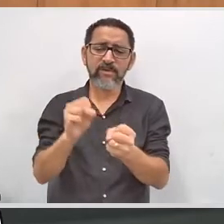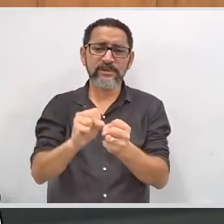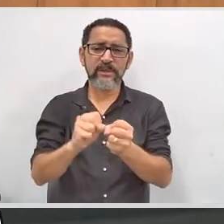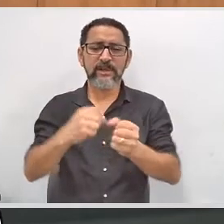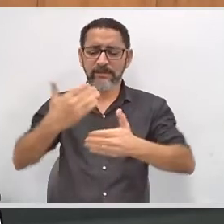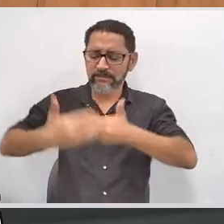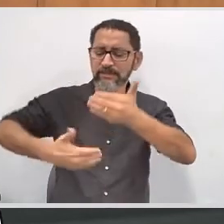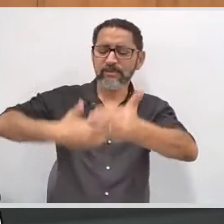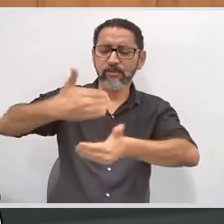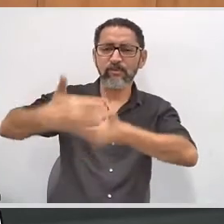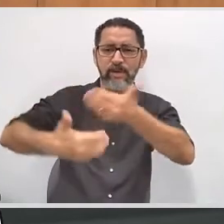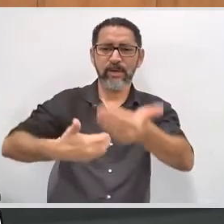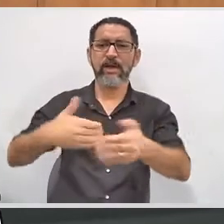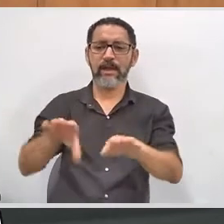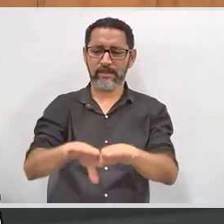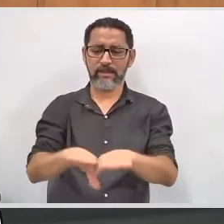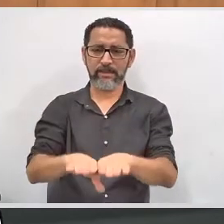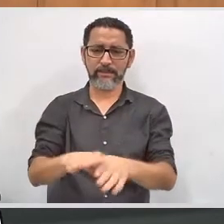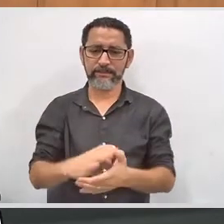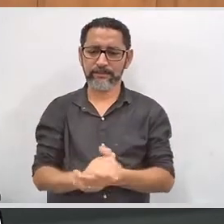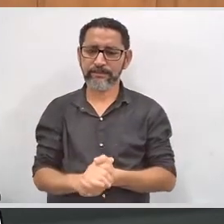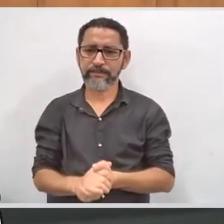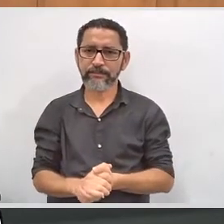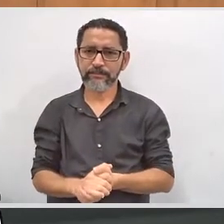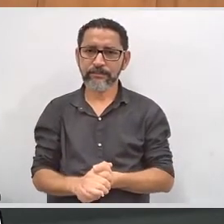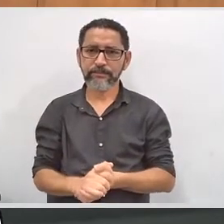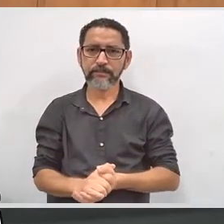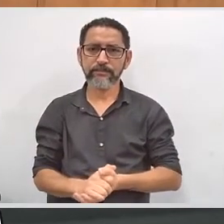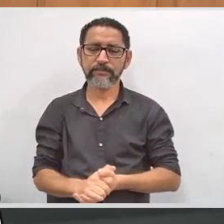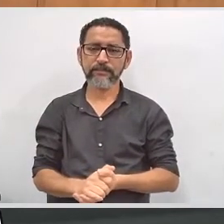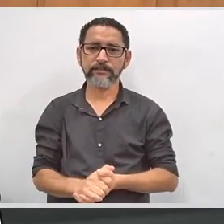necessidade específica. Isso é muito importante, essa conscientização.